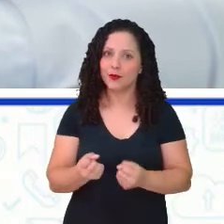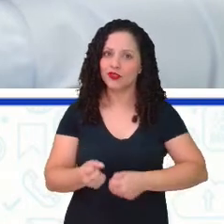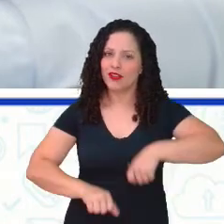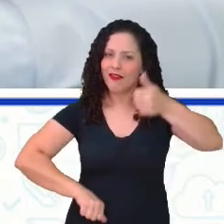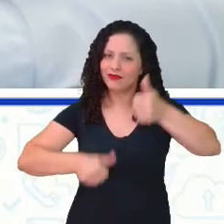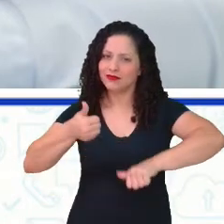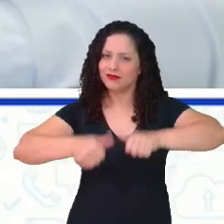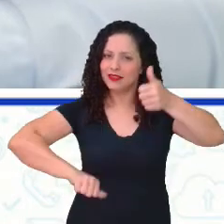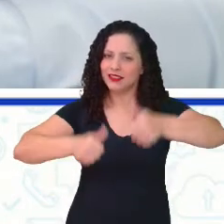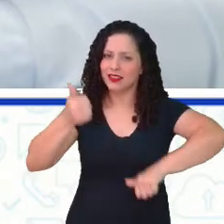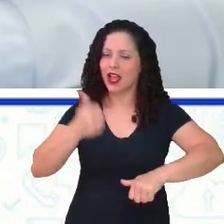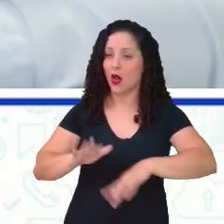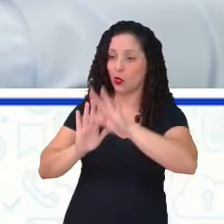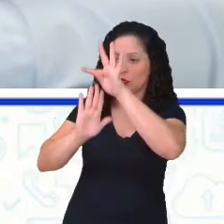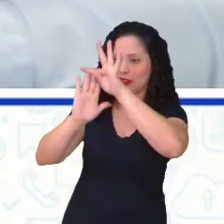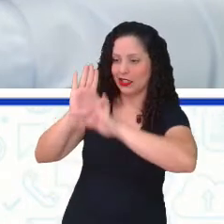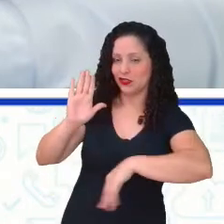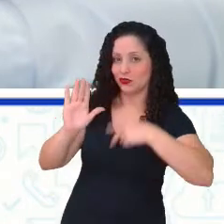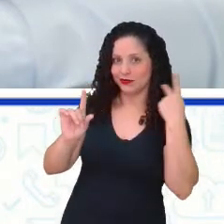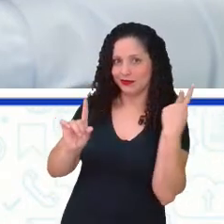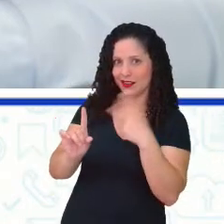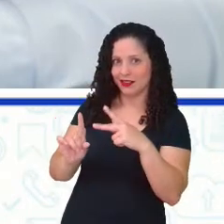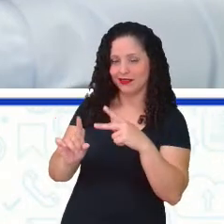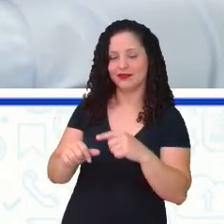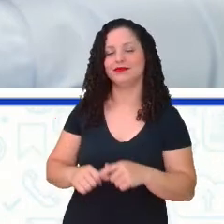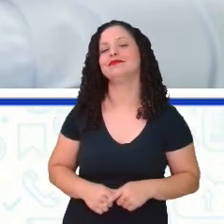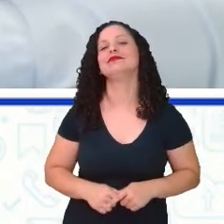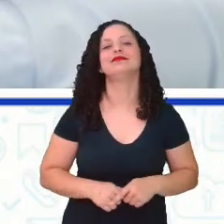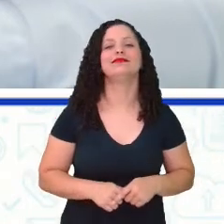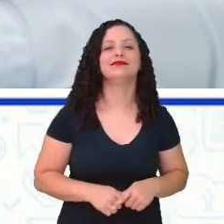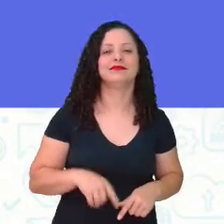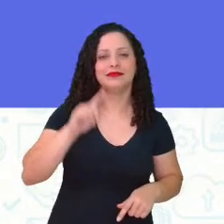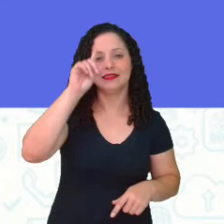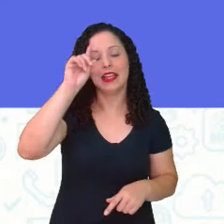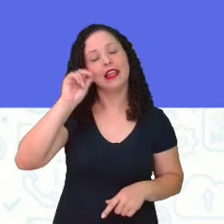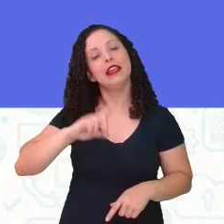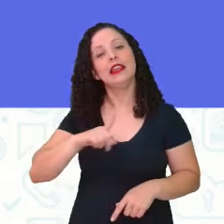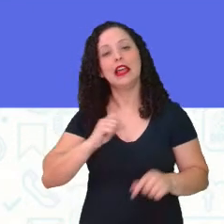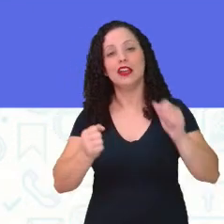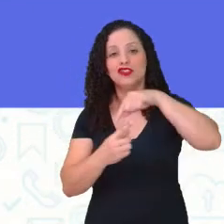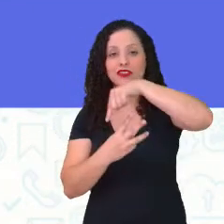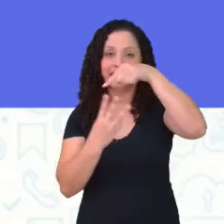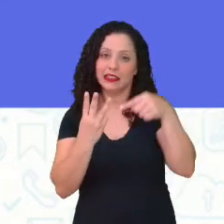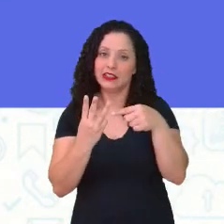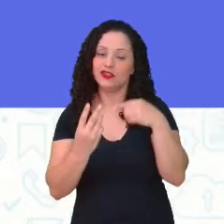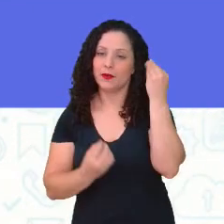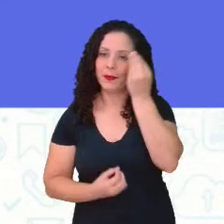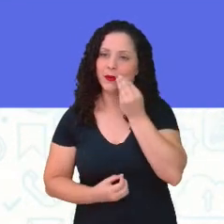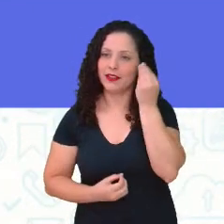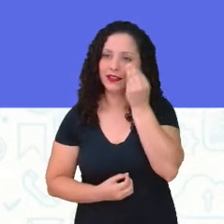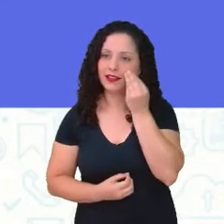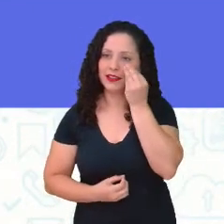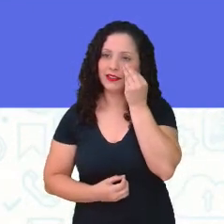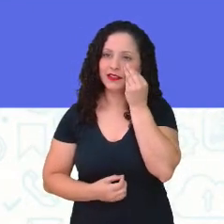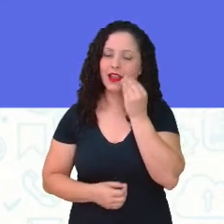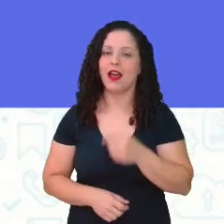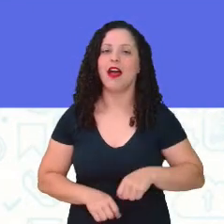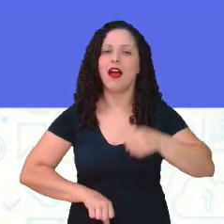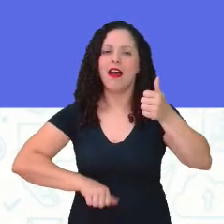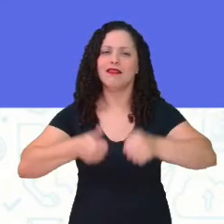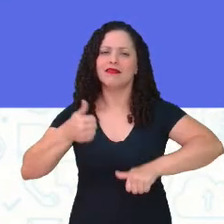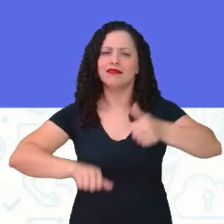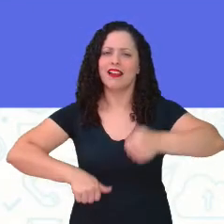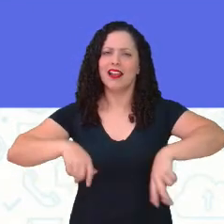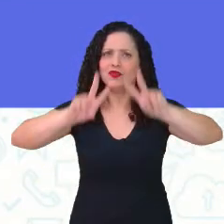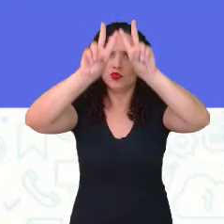O relato de Clarice Lispector, não é? Essas três experiências que ela conta aí. Análise do título, não é? As